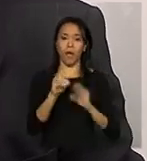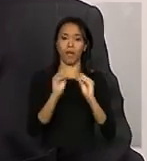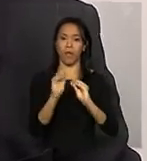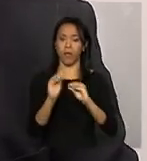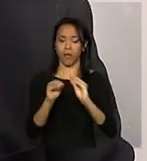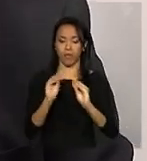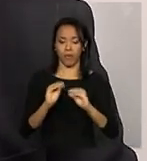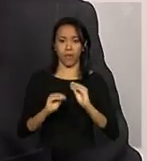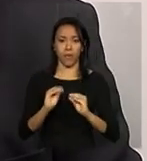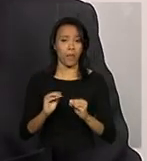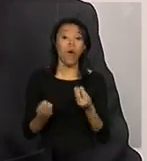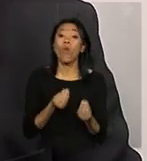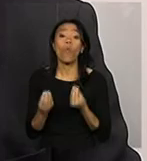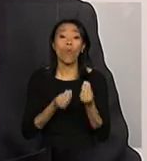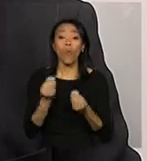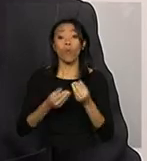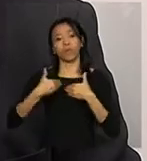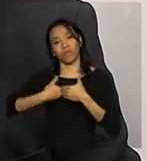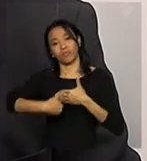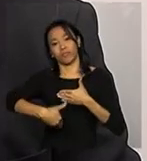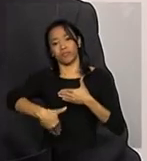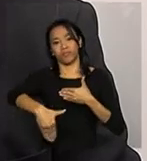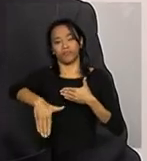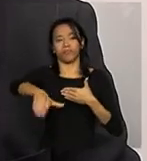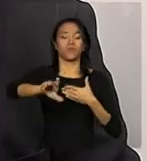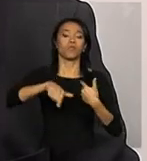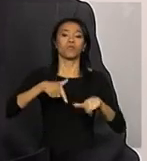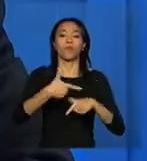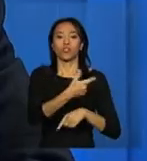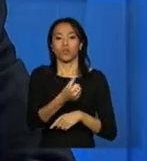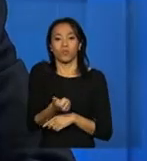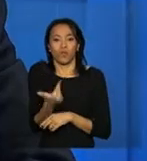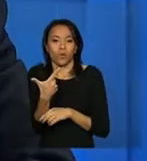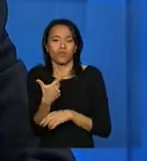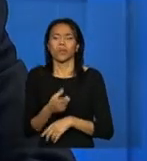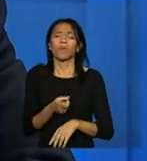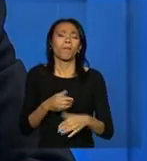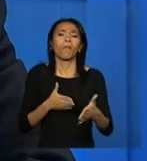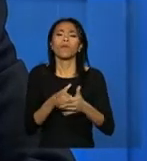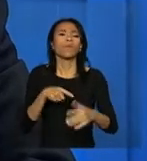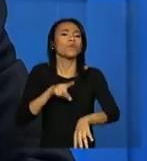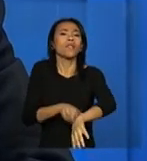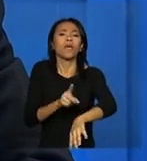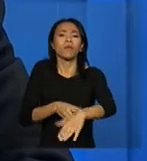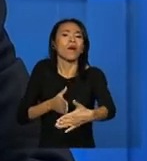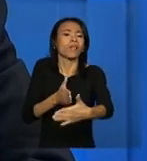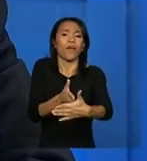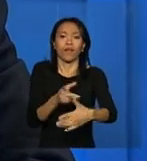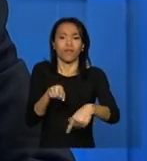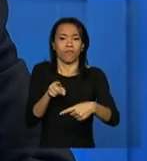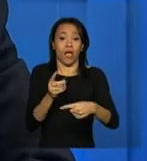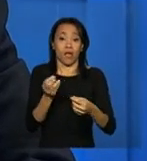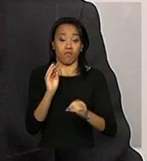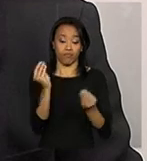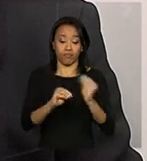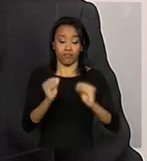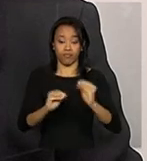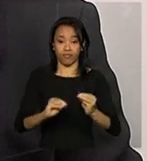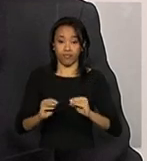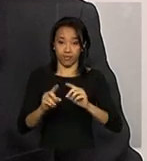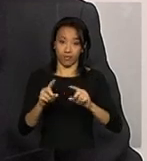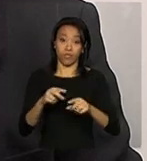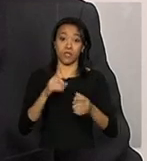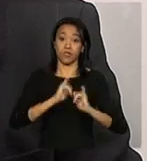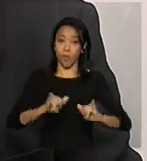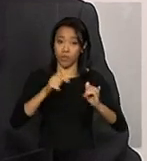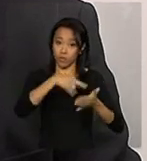a execução do exercício de 2012. E qual o prazo para o preenchimento do demonstrativo? Bom, o demonstrativo, ele